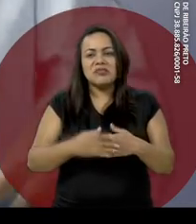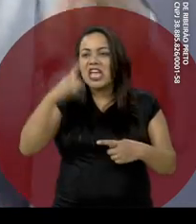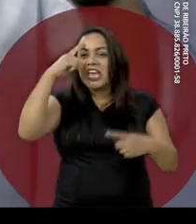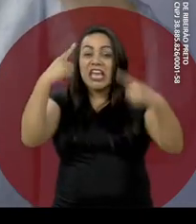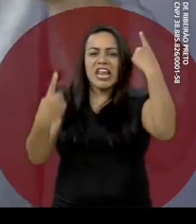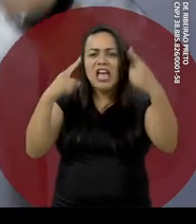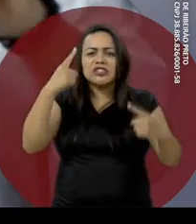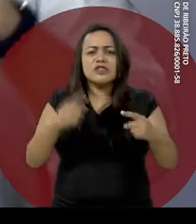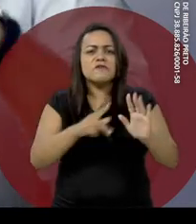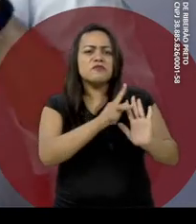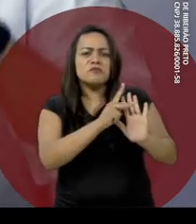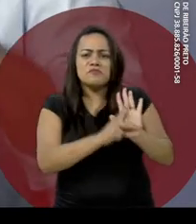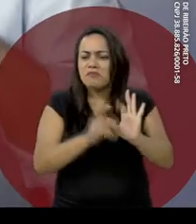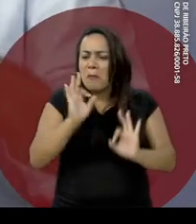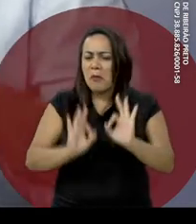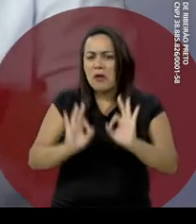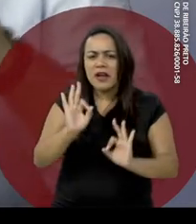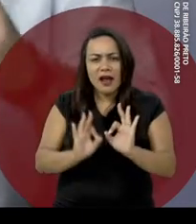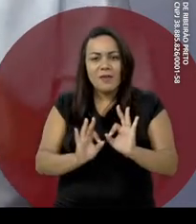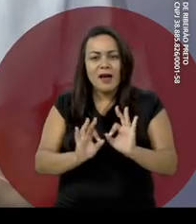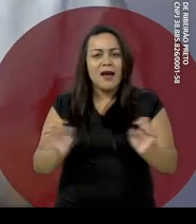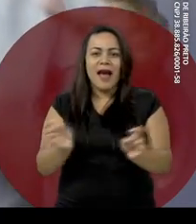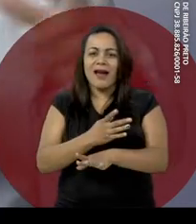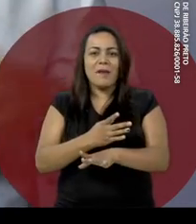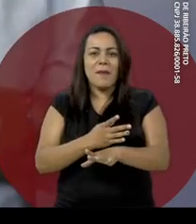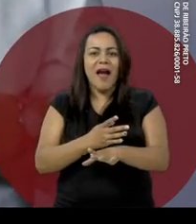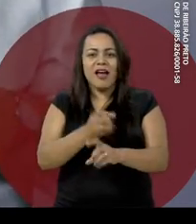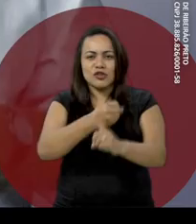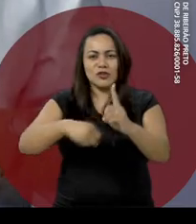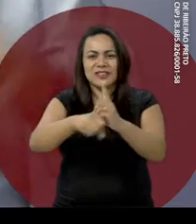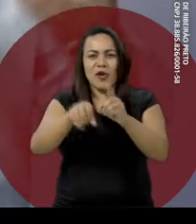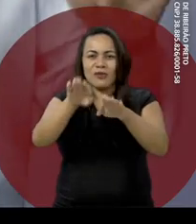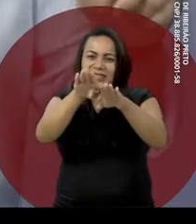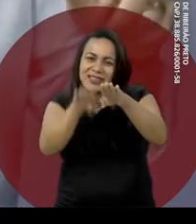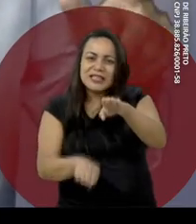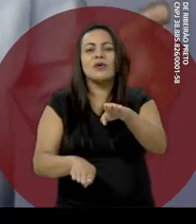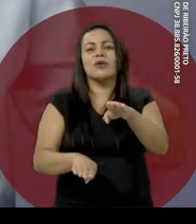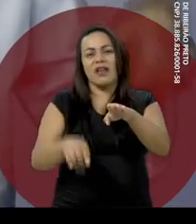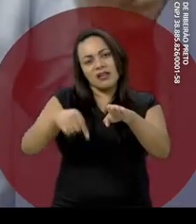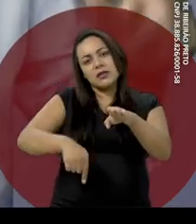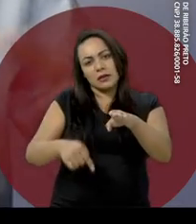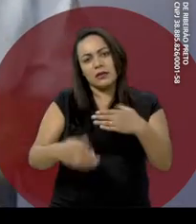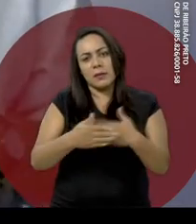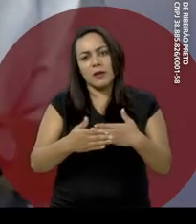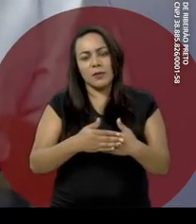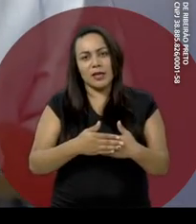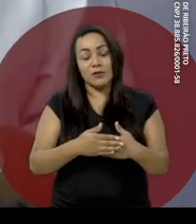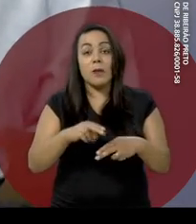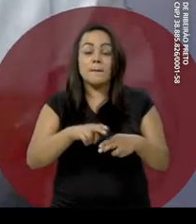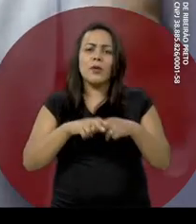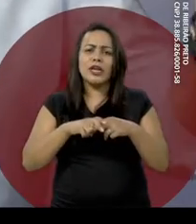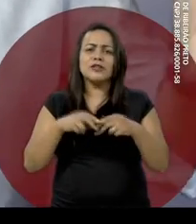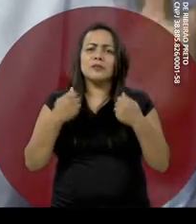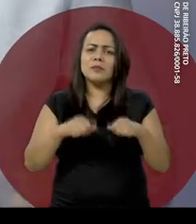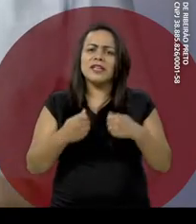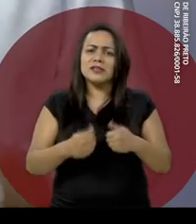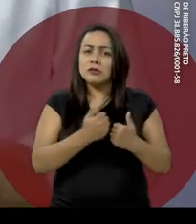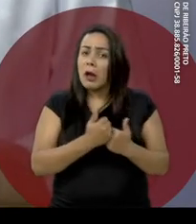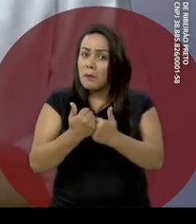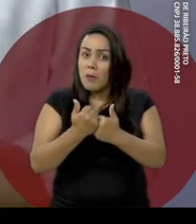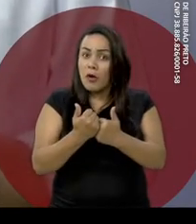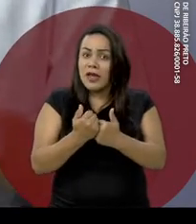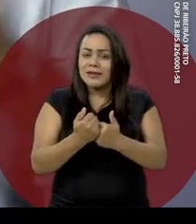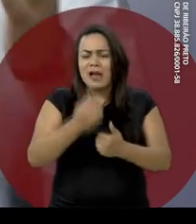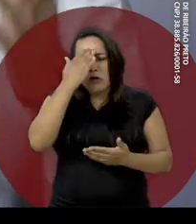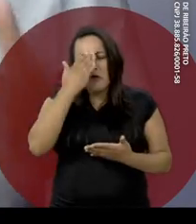solidárias e um dos mais criativos programas de distribuição de renda nos últimos anos em Ribeirão Preto. Para tanto,